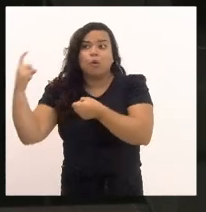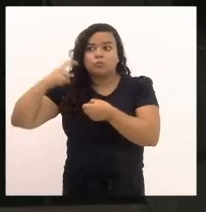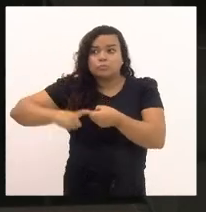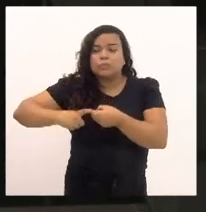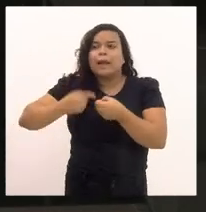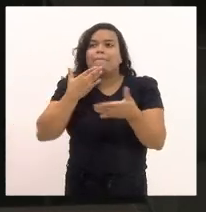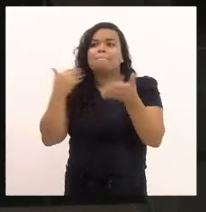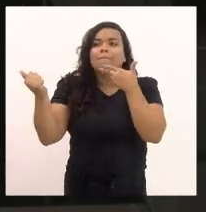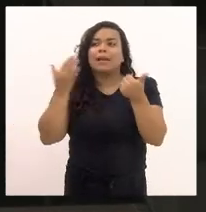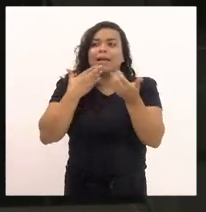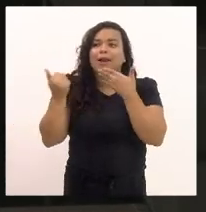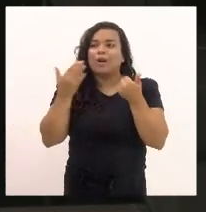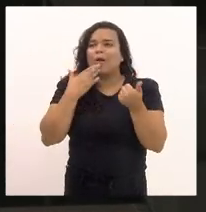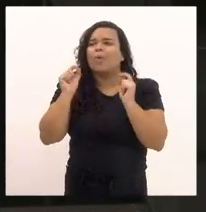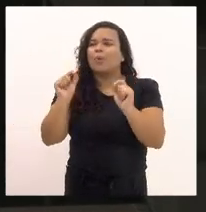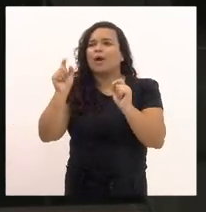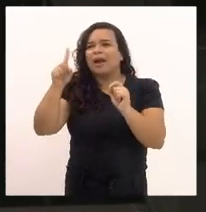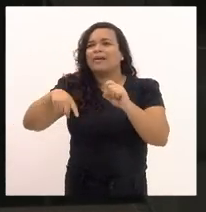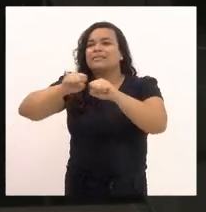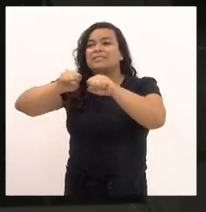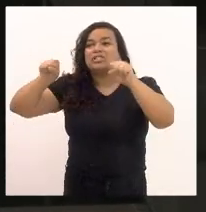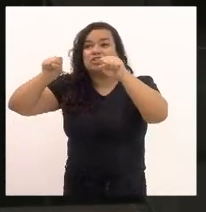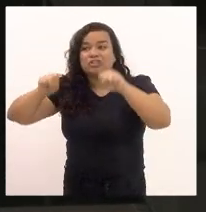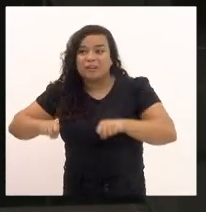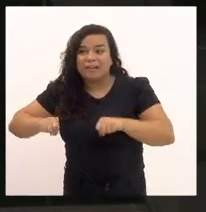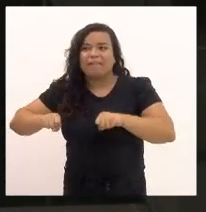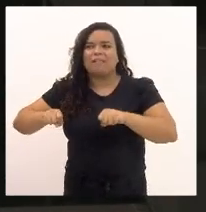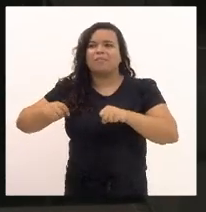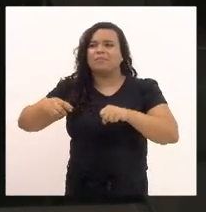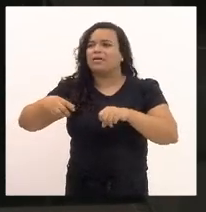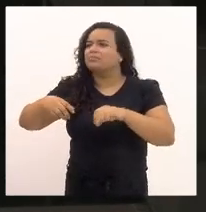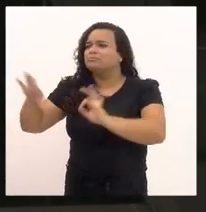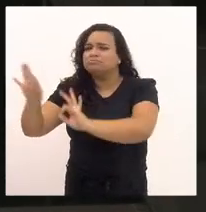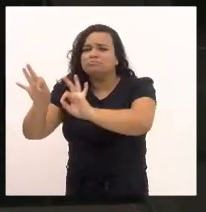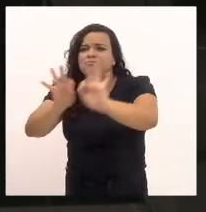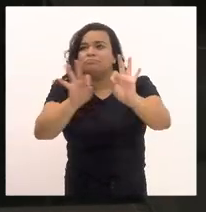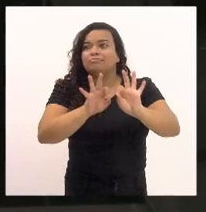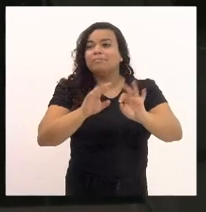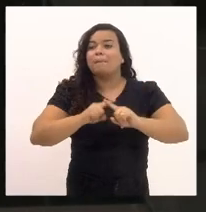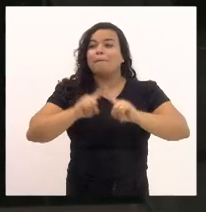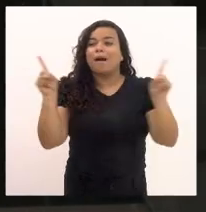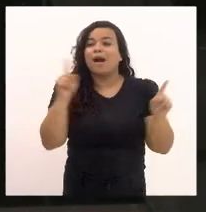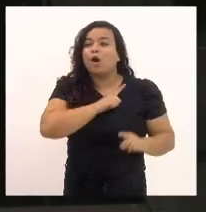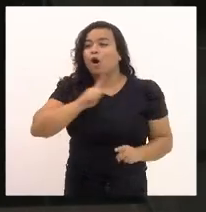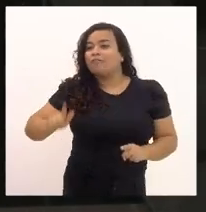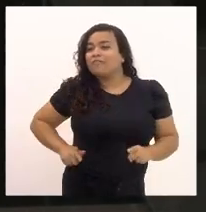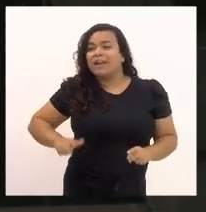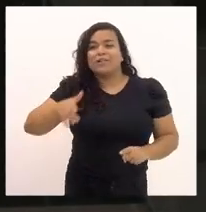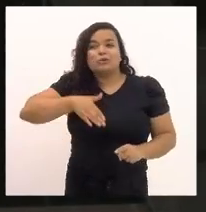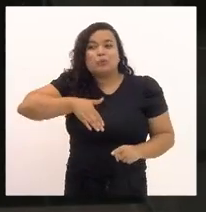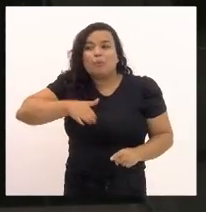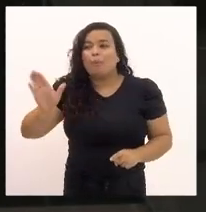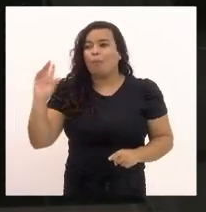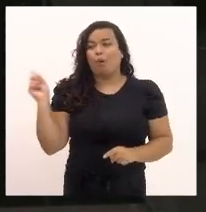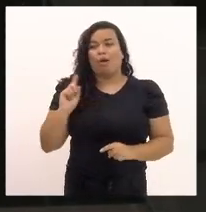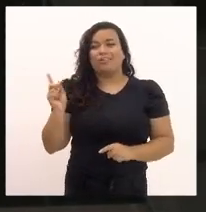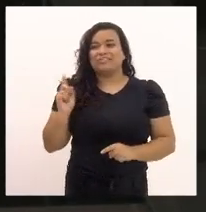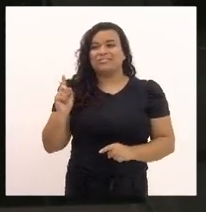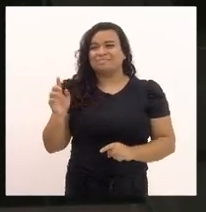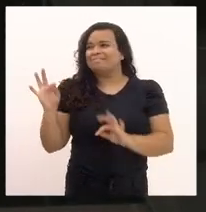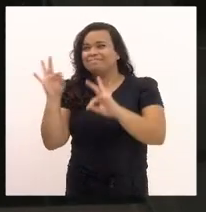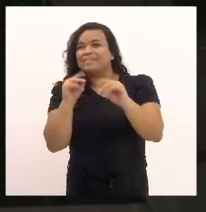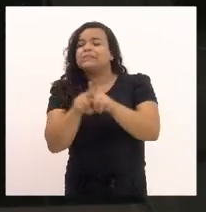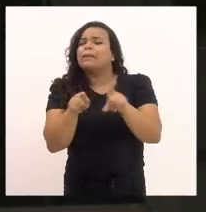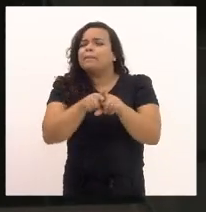melhoria do sistema viário. E os governadores não gostavam disso, e nem alguns